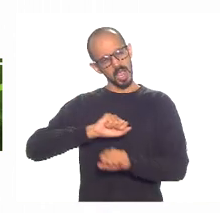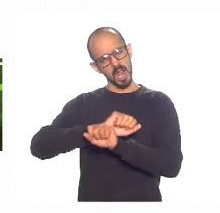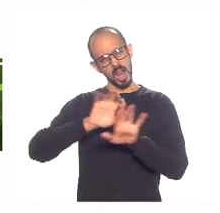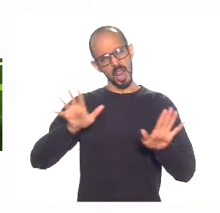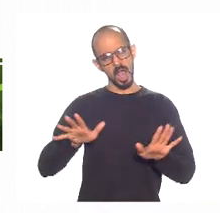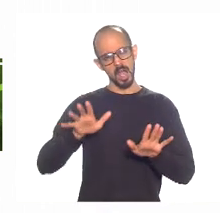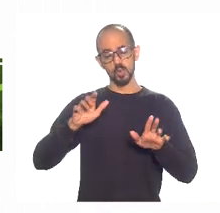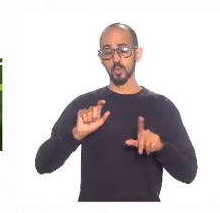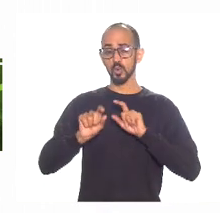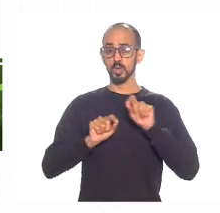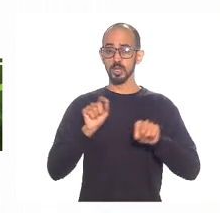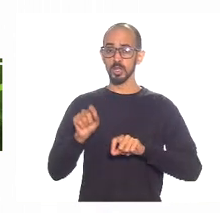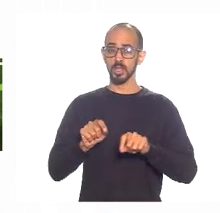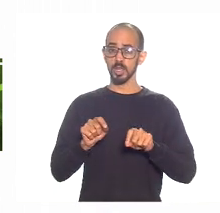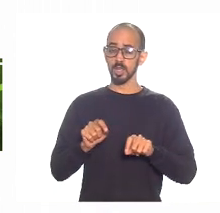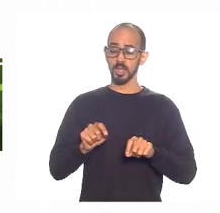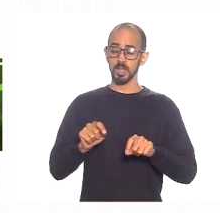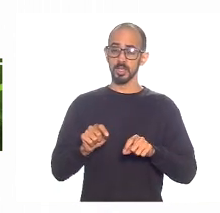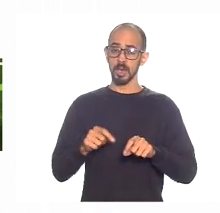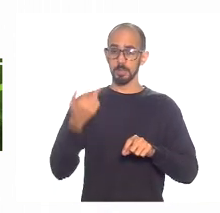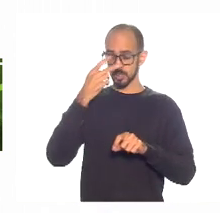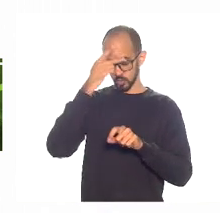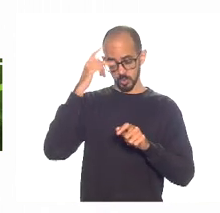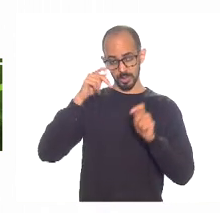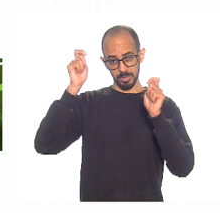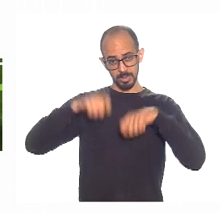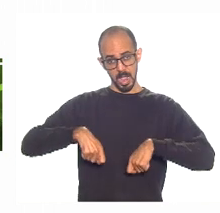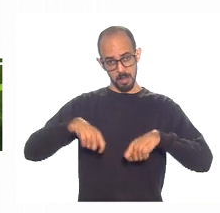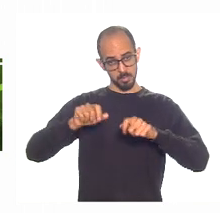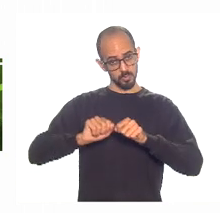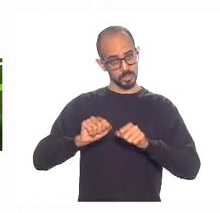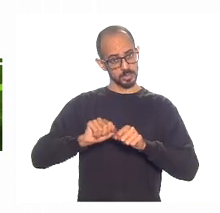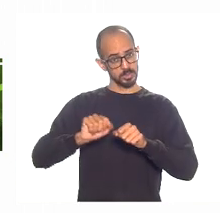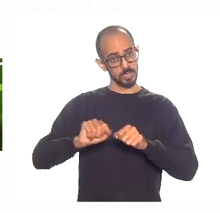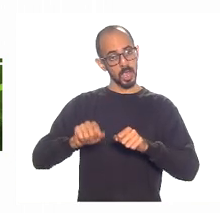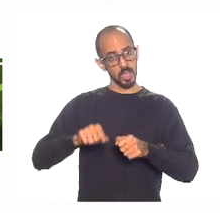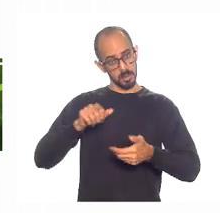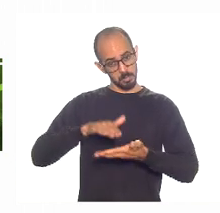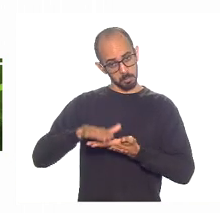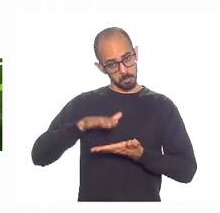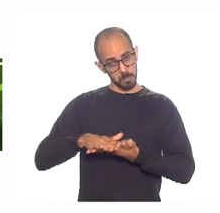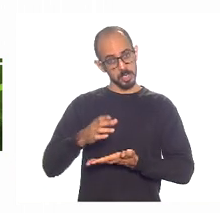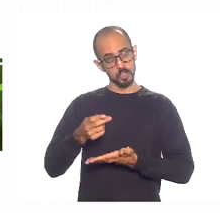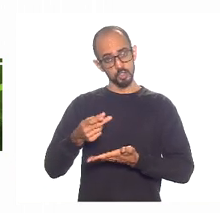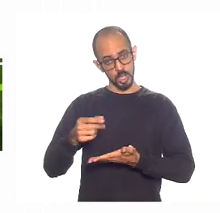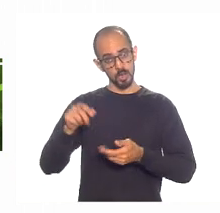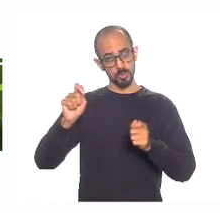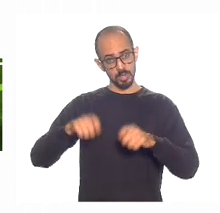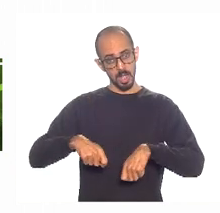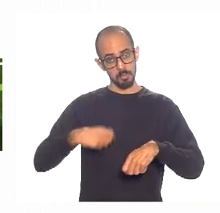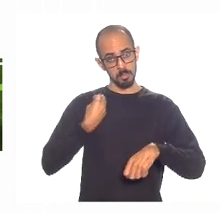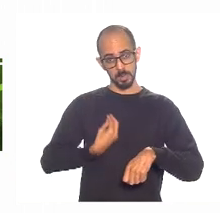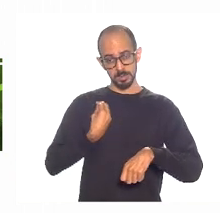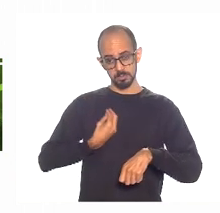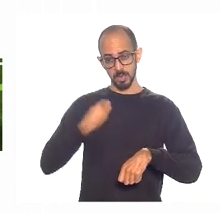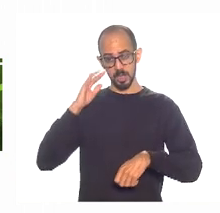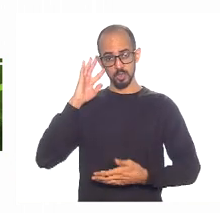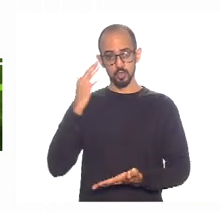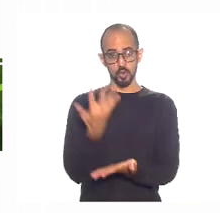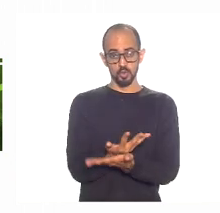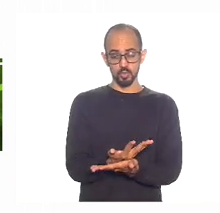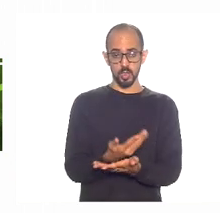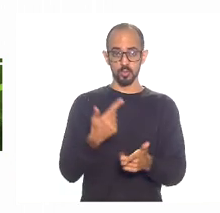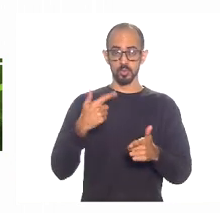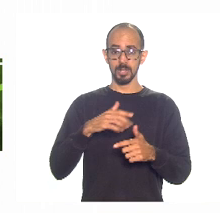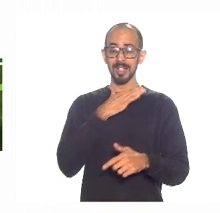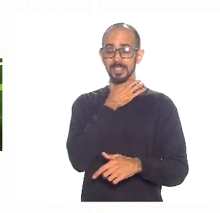quem tem condições de se endividar, quem tem condições de emitir moeda, quem pode estar participando da solução da crise fiscal do estado do Rio de Janeiro